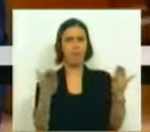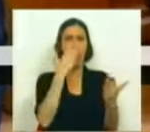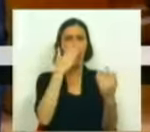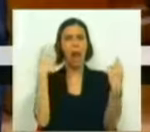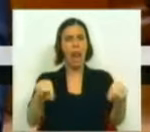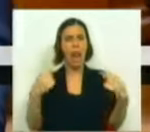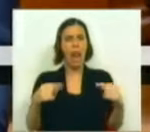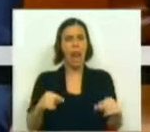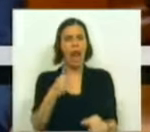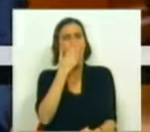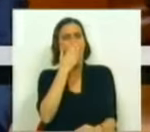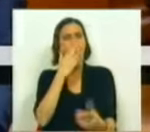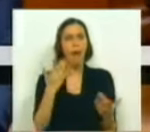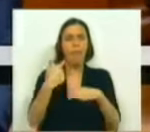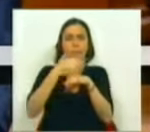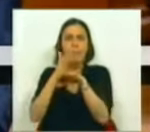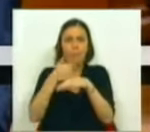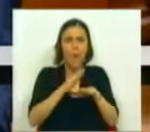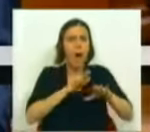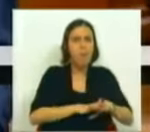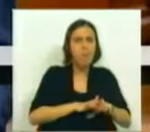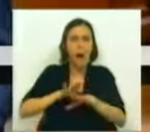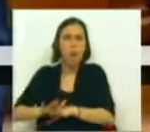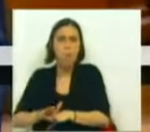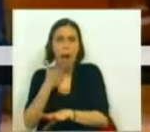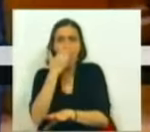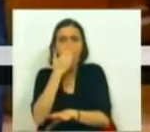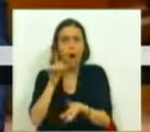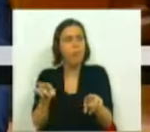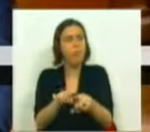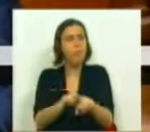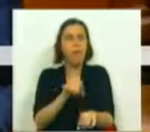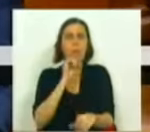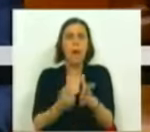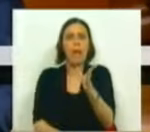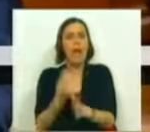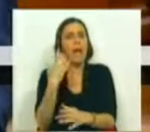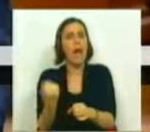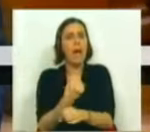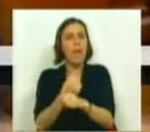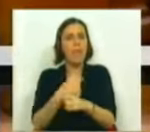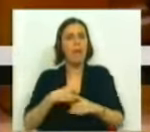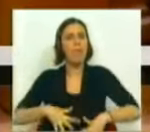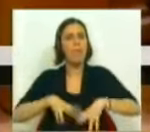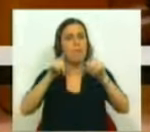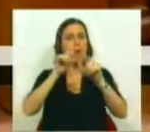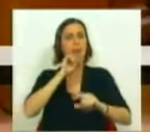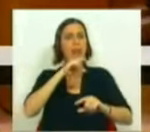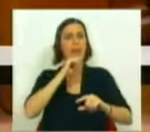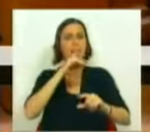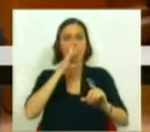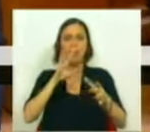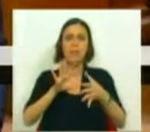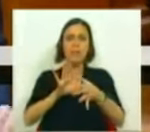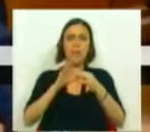existisse, como se de compartimentos estanques se tratassem, como se pudéssemos criar emprego e crescer sustentadamente